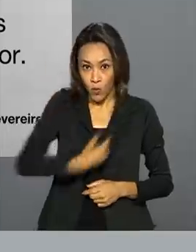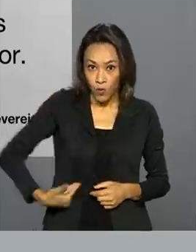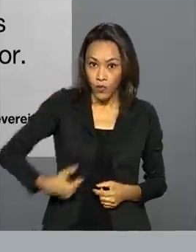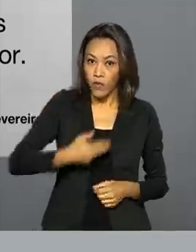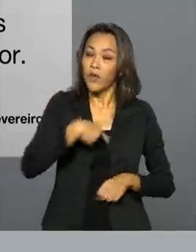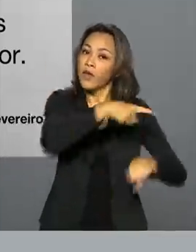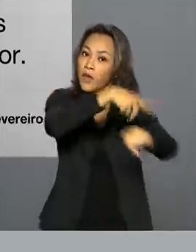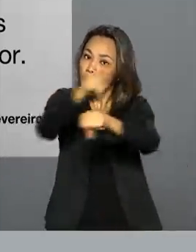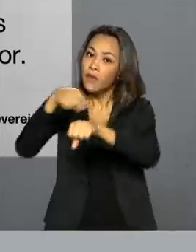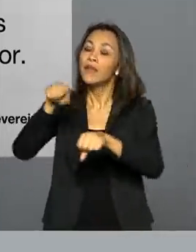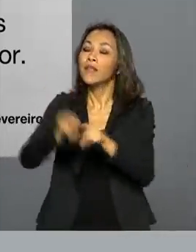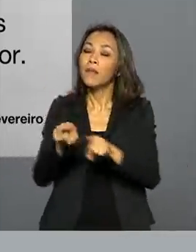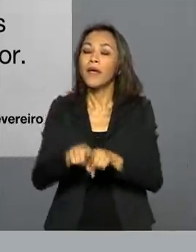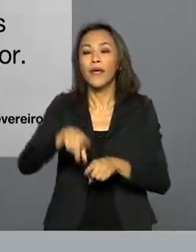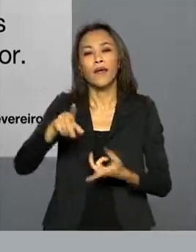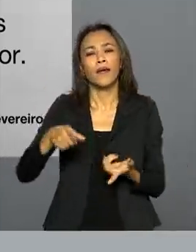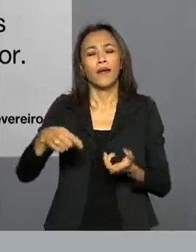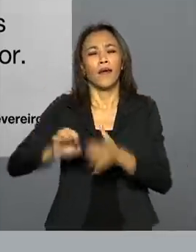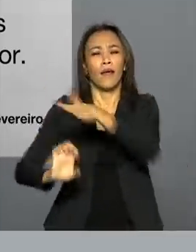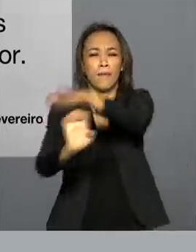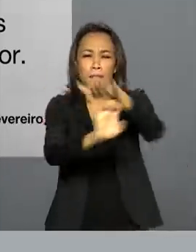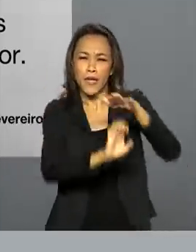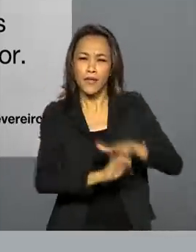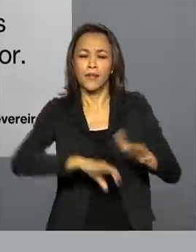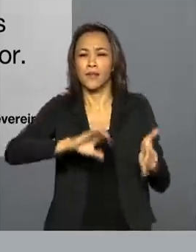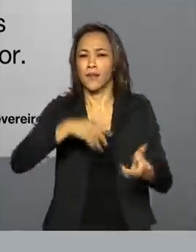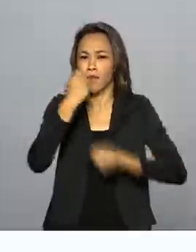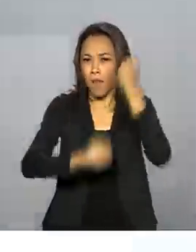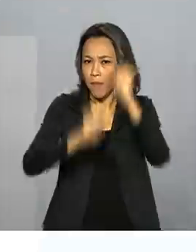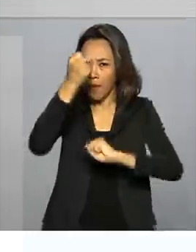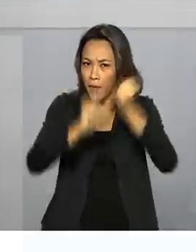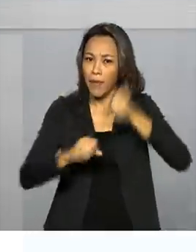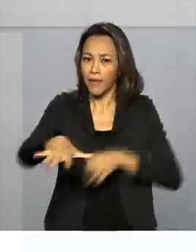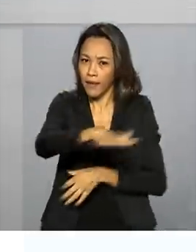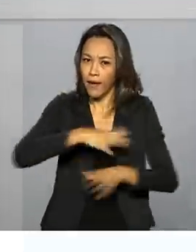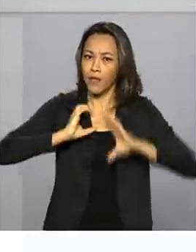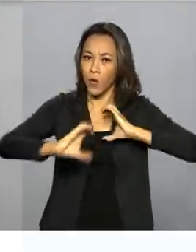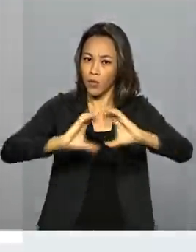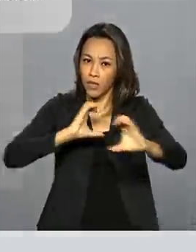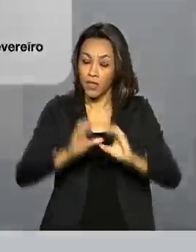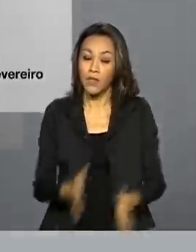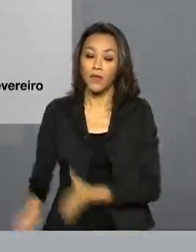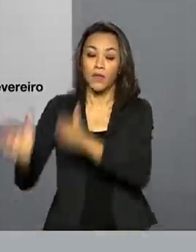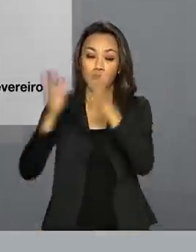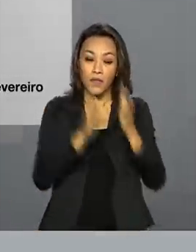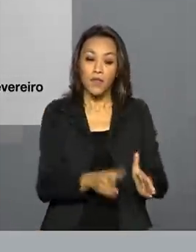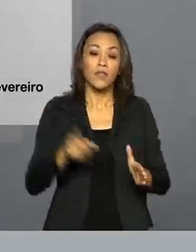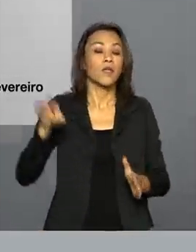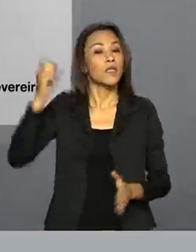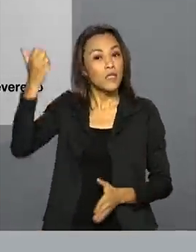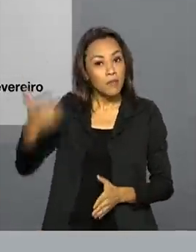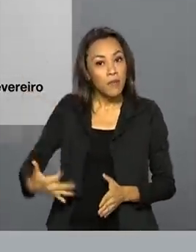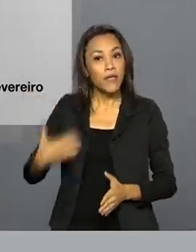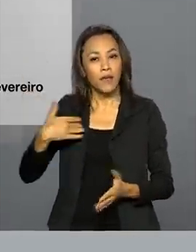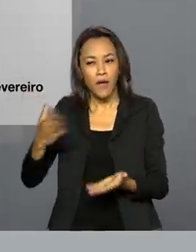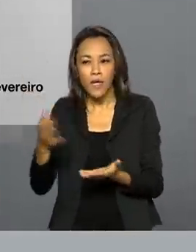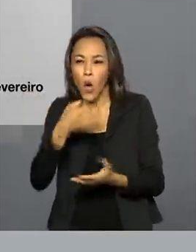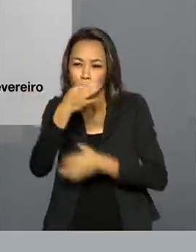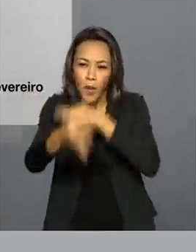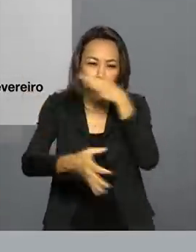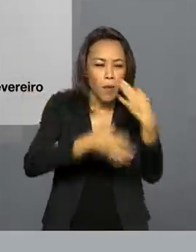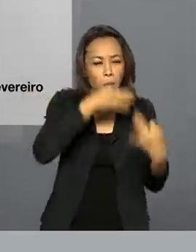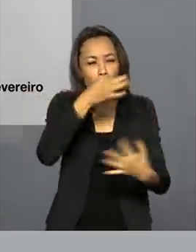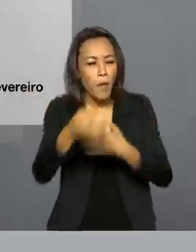de empresas fabricantes de infraestrutura de telecomunicações. Segundo o ministro, serão colhidas percepções e